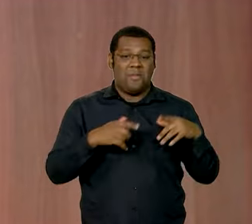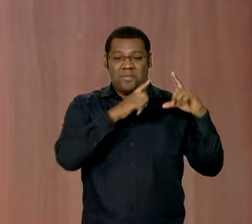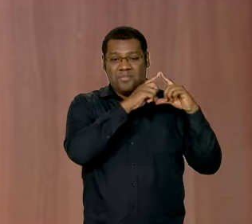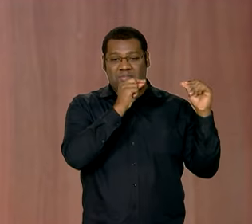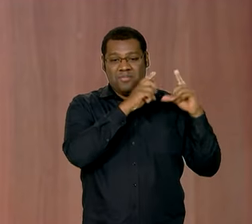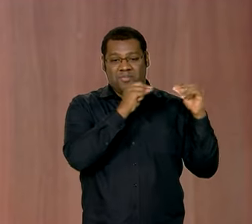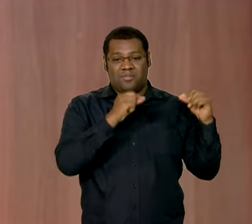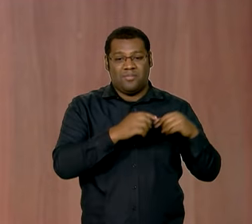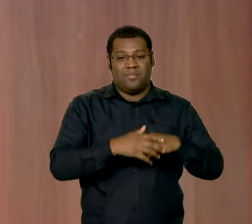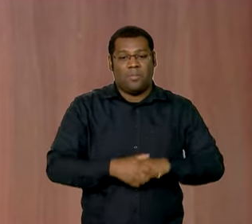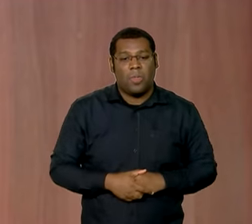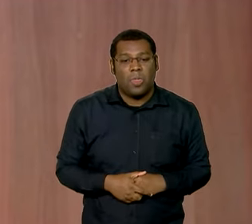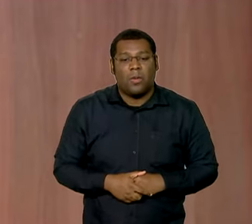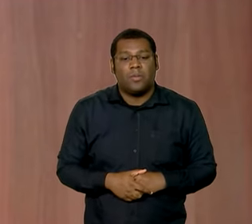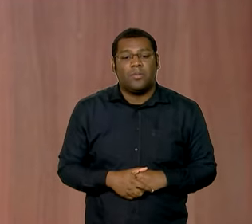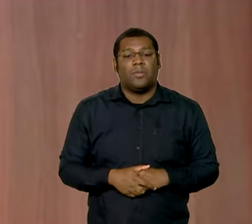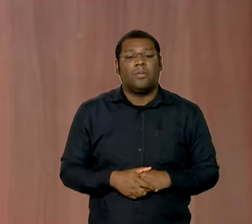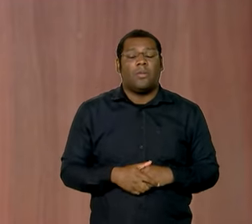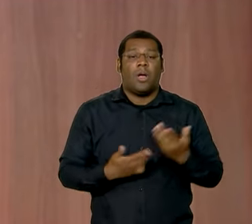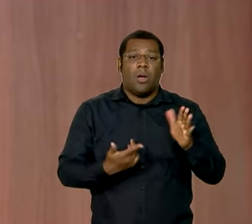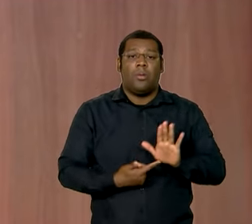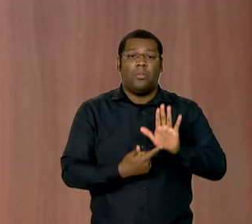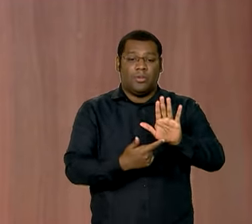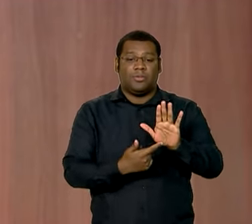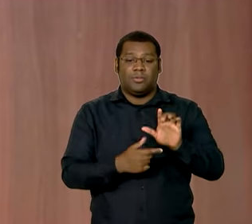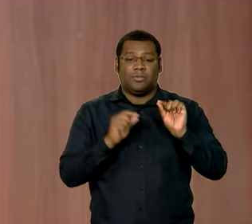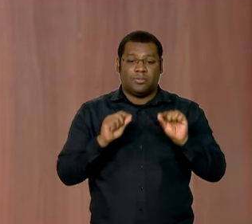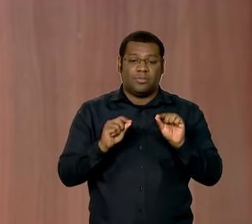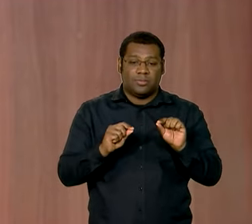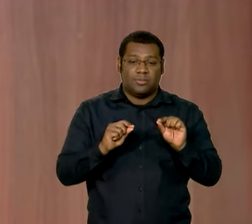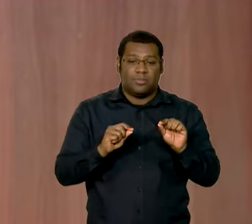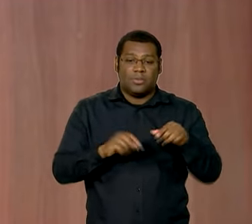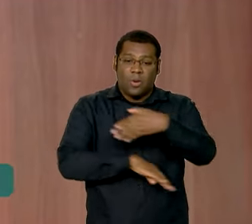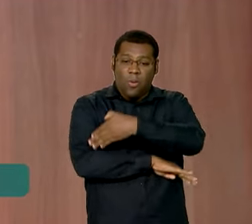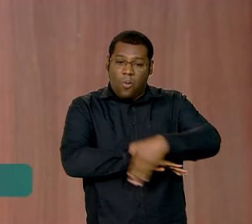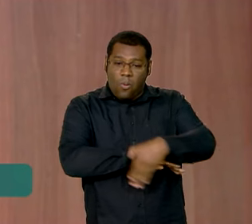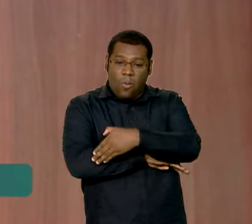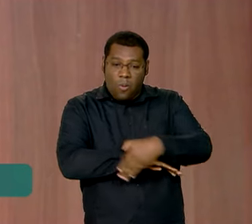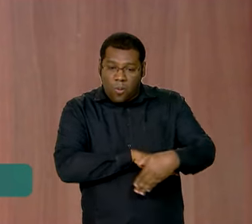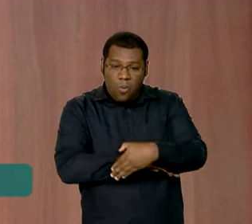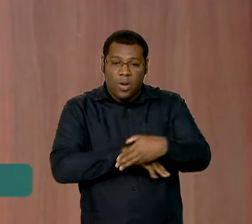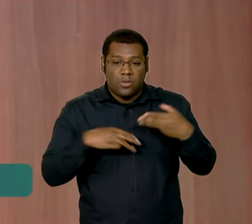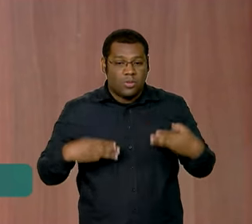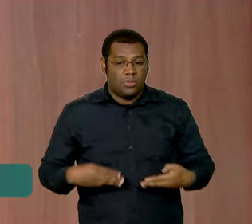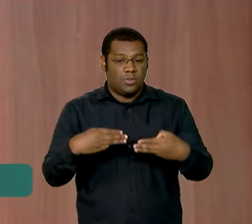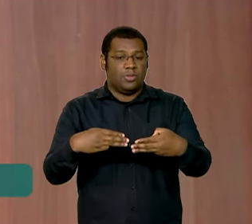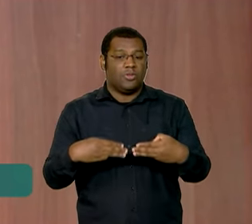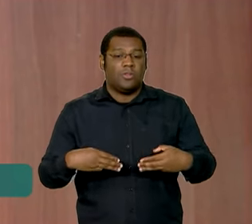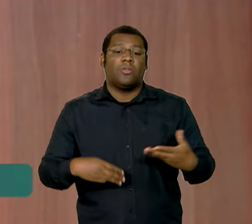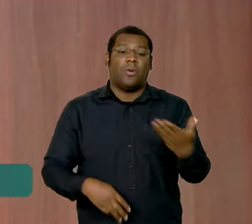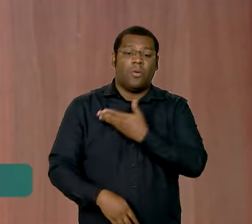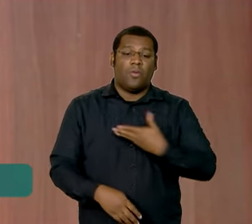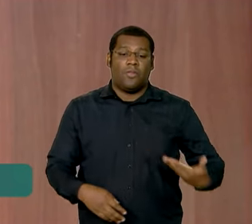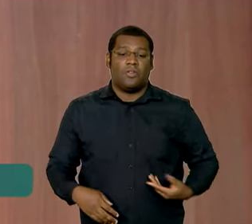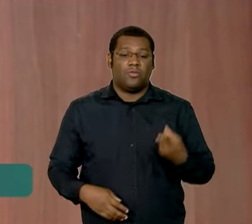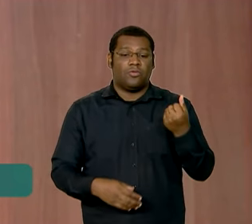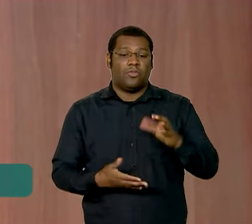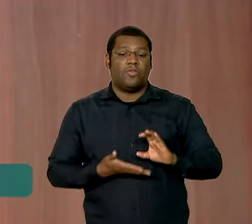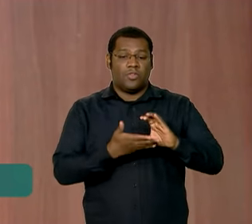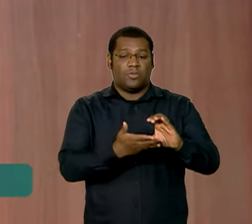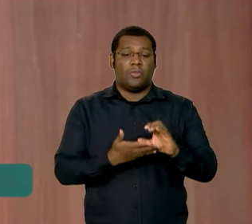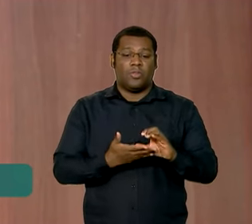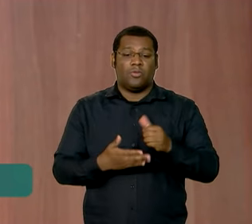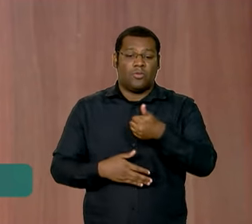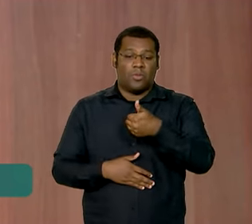a gente destacou é exatamente a restauração da Praça dos Três Poderes, onde foram anunciados investimentos de quase um